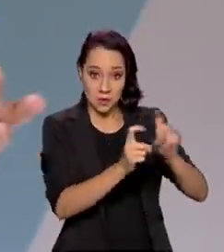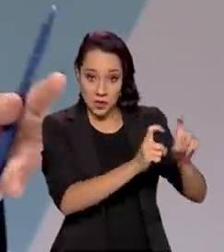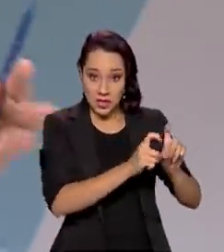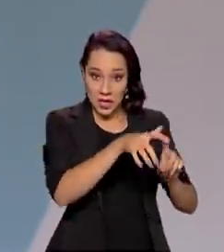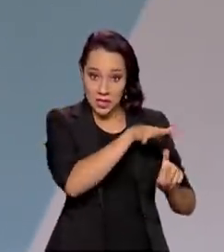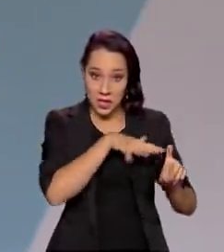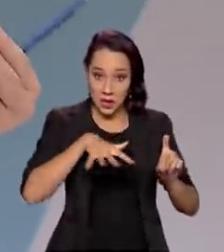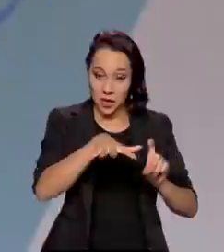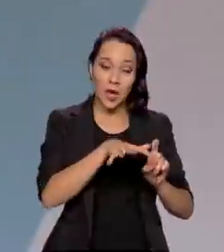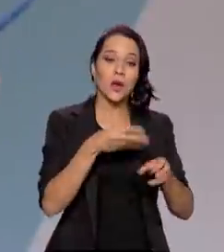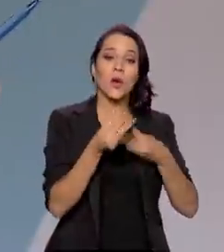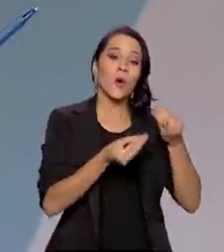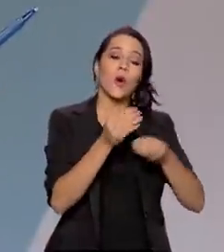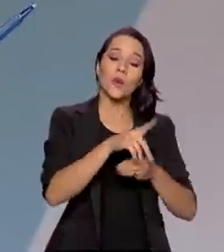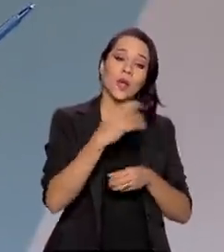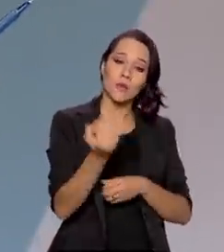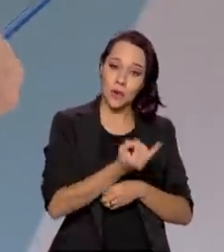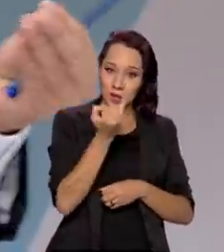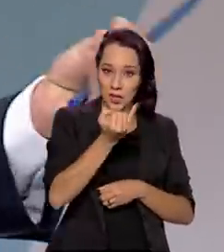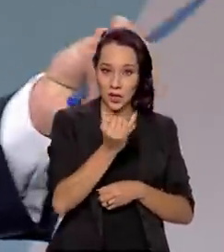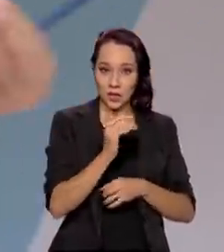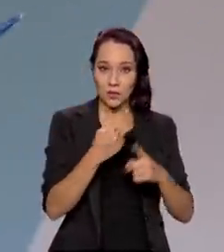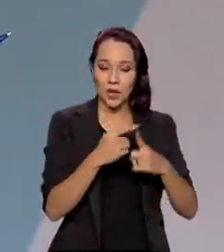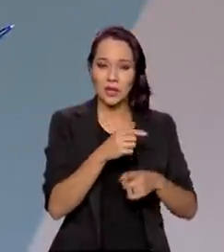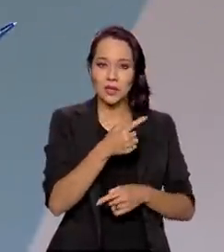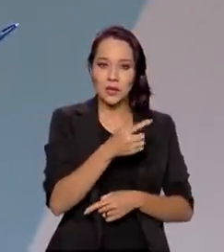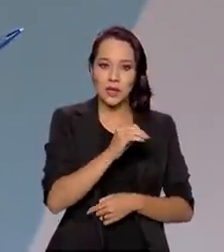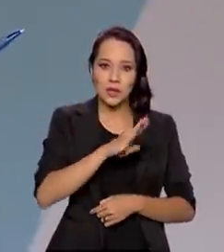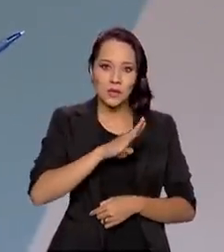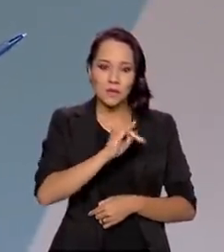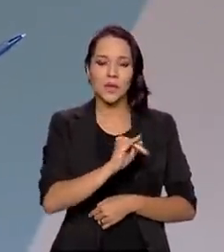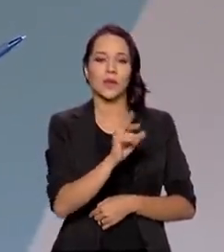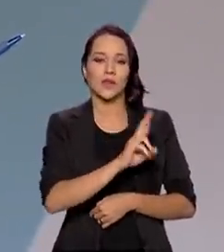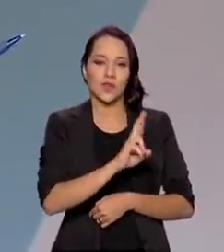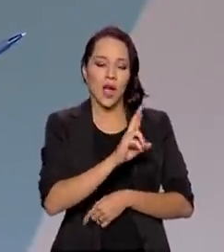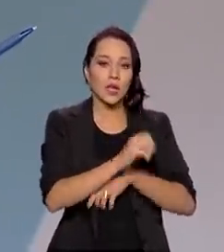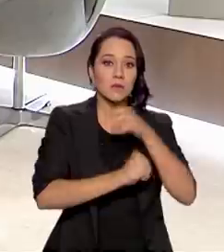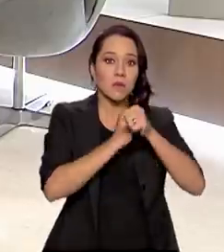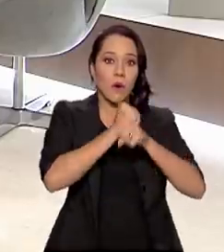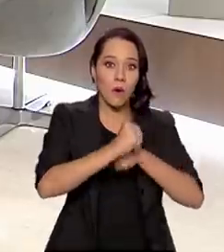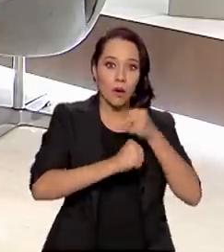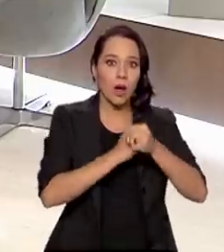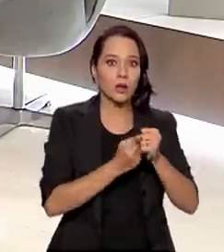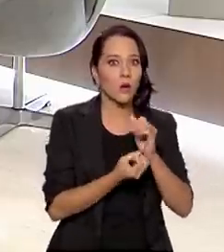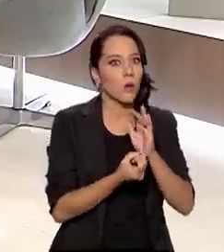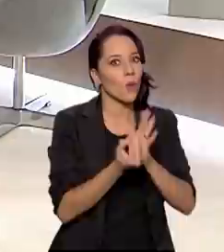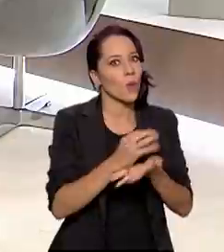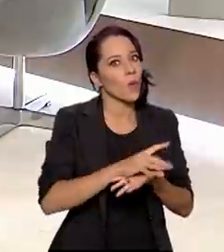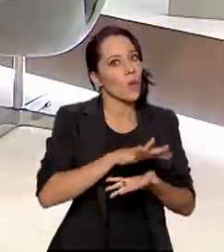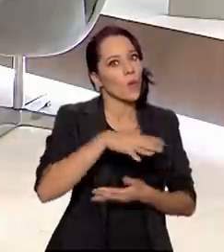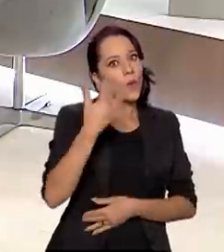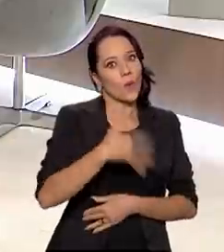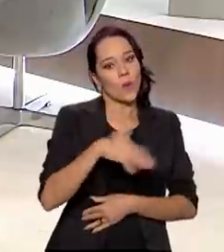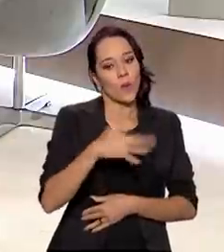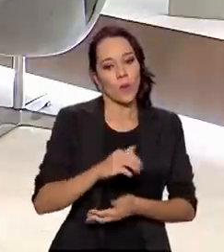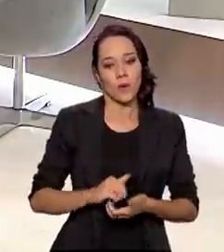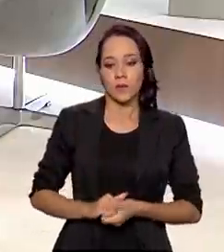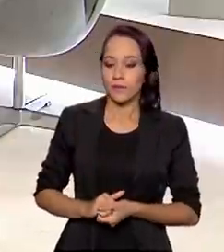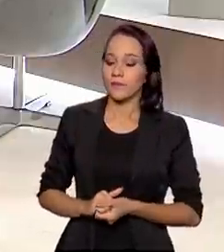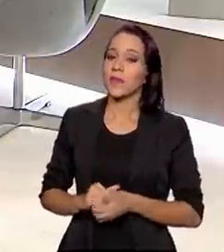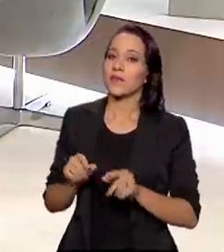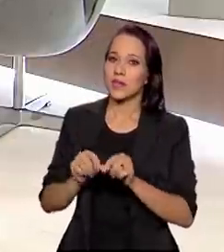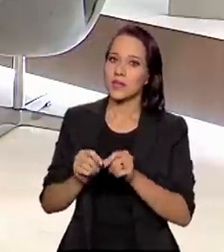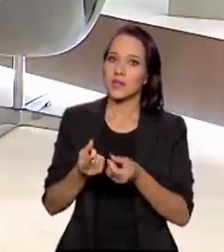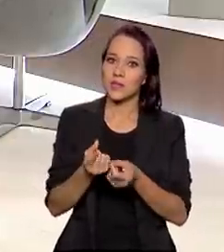bloco também, como isso é importante, porque são 700 bilhões de reais ano, é um volume de recursos alto. E fazer essa